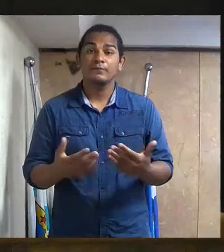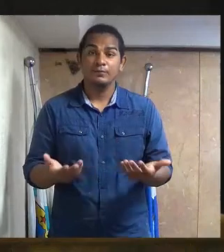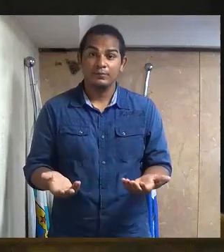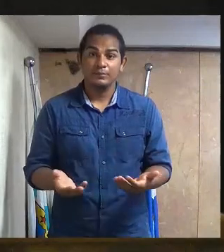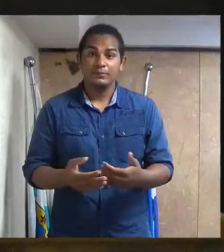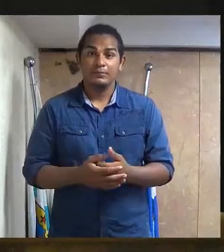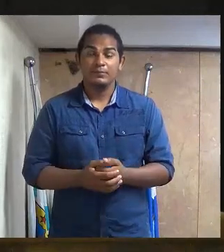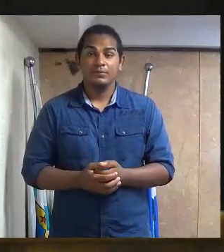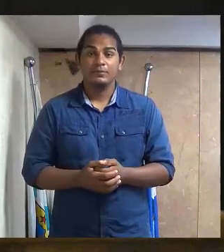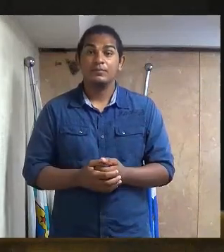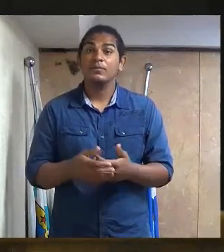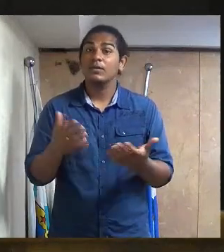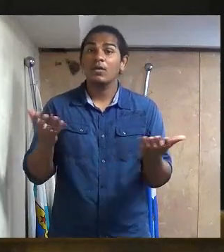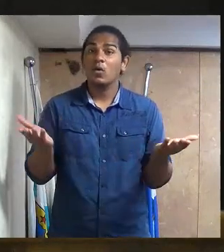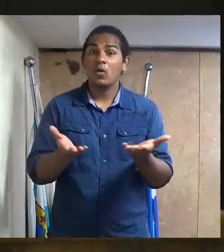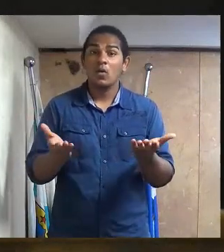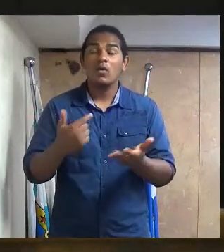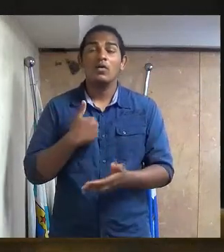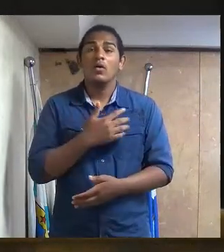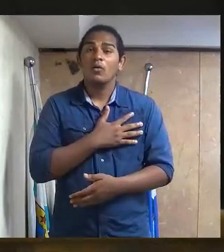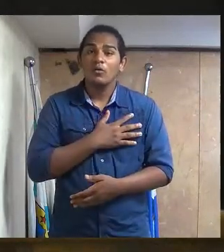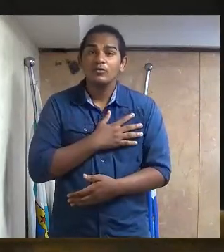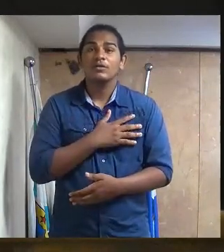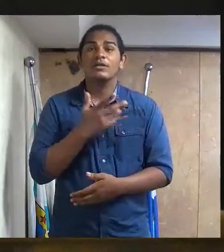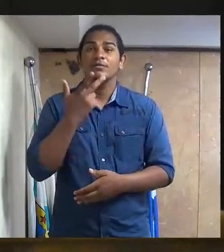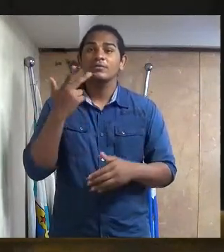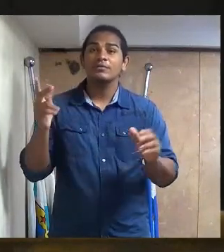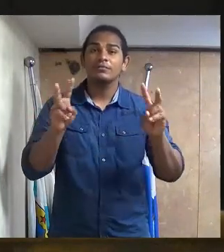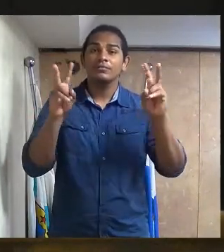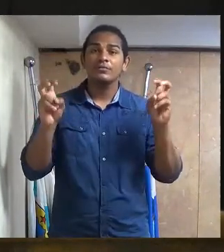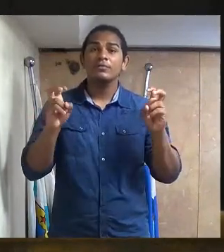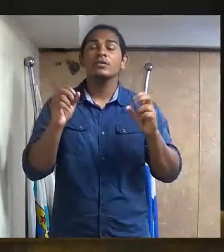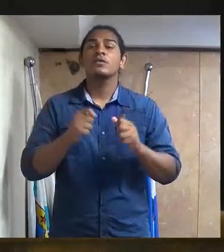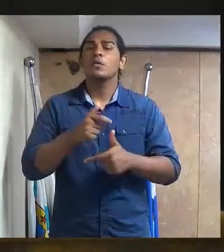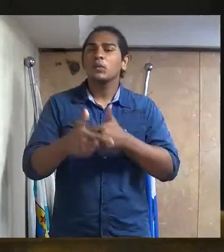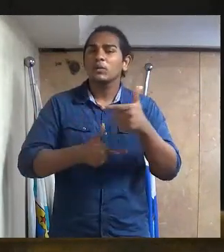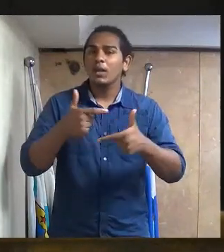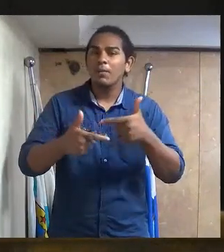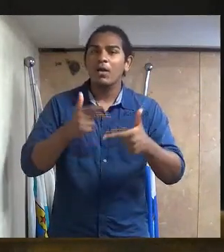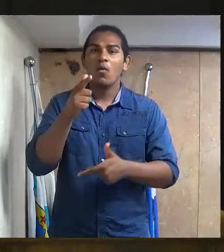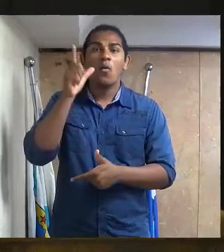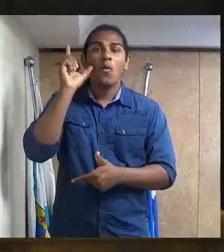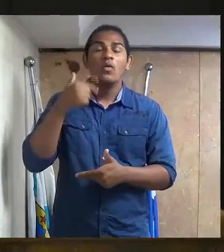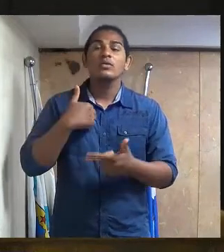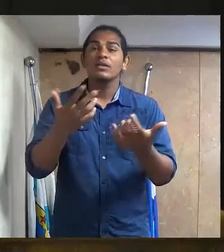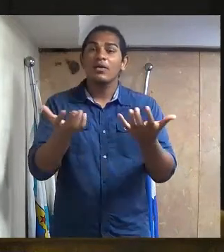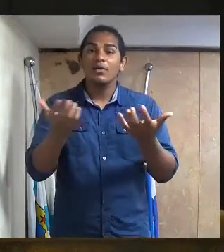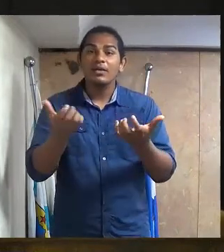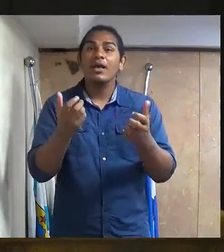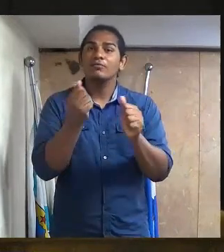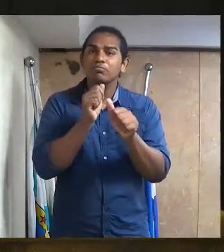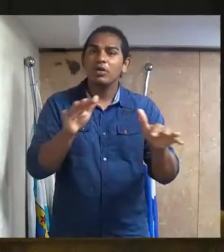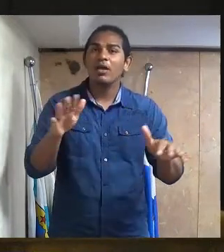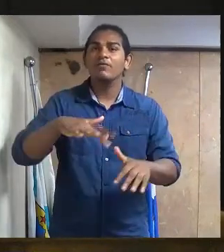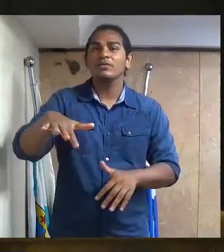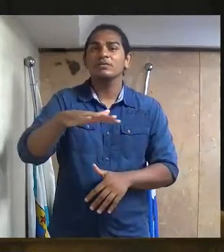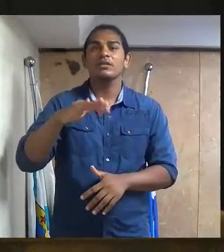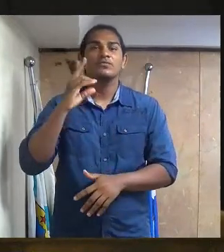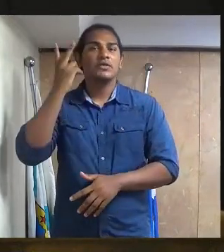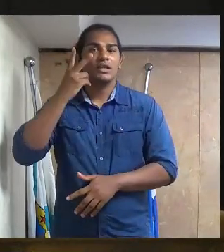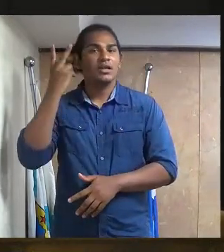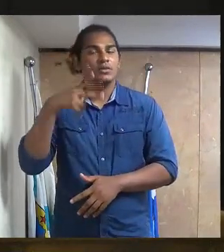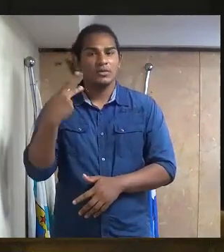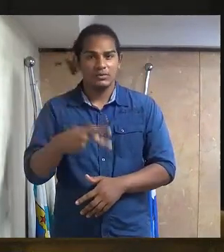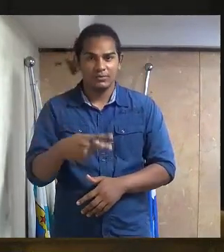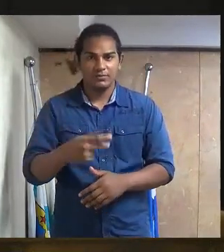Na manhã desse dia, eu gostaria de destacar um pouco do trabalho de ontem e eu quero dividir com os vereadores desta casa.